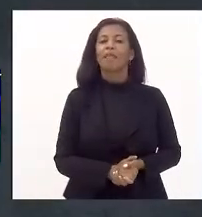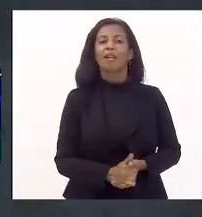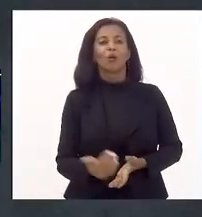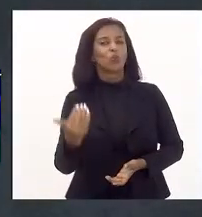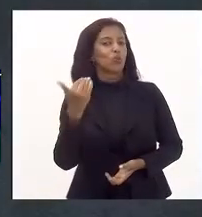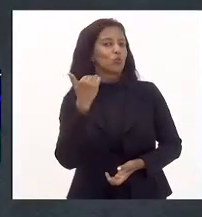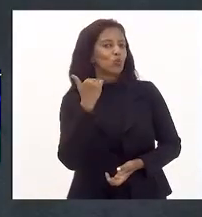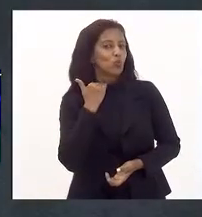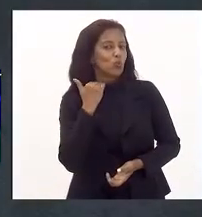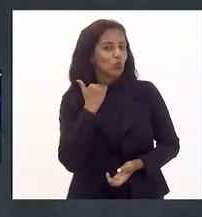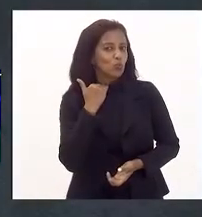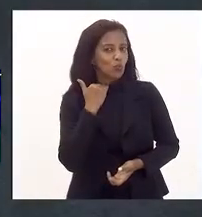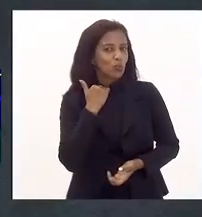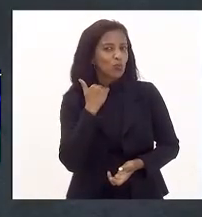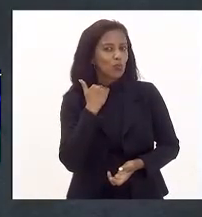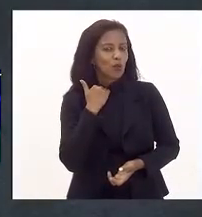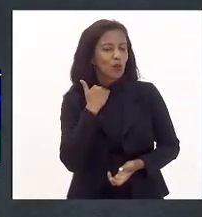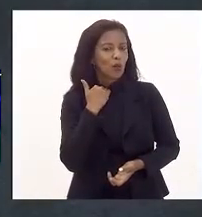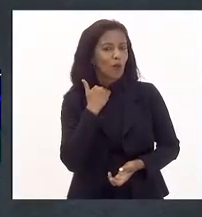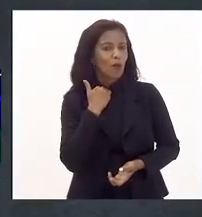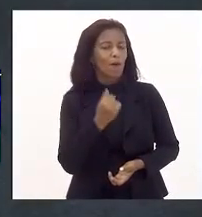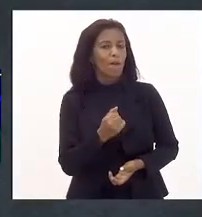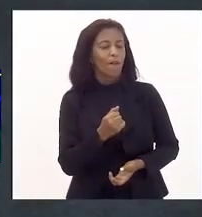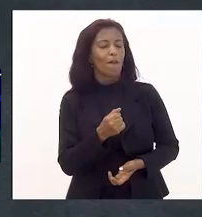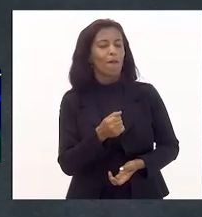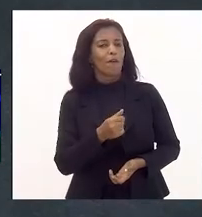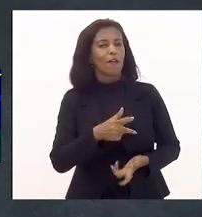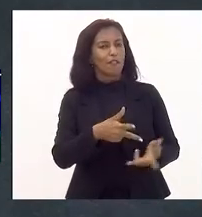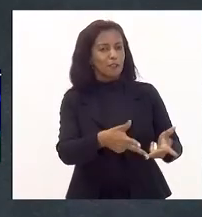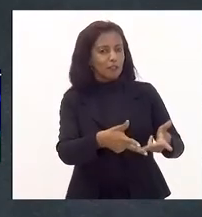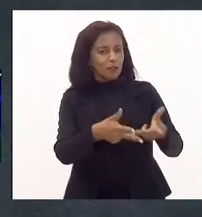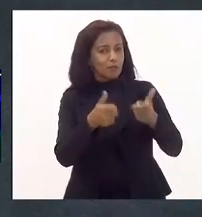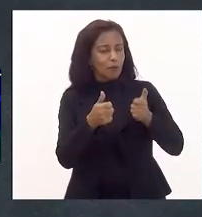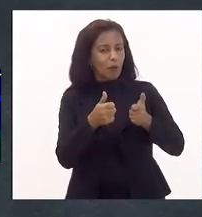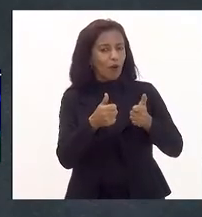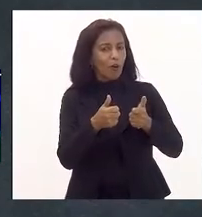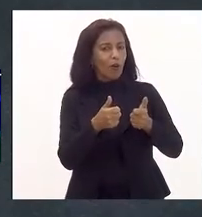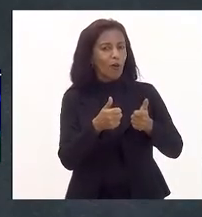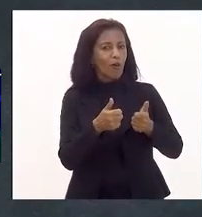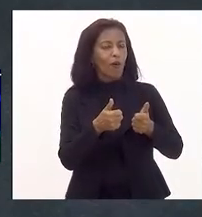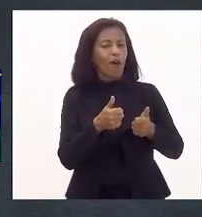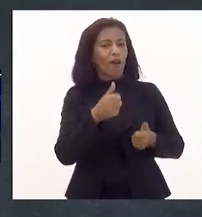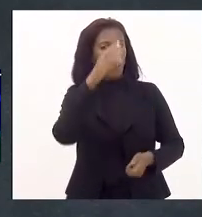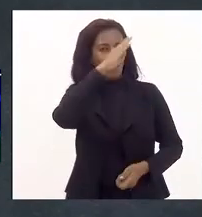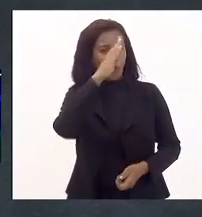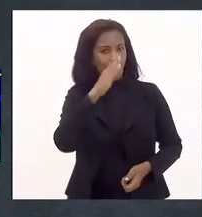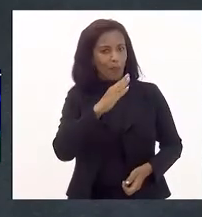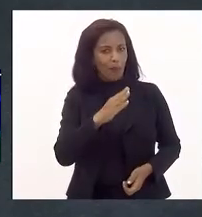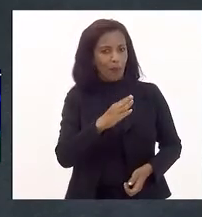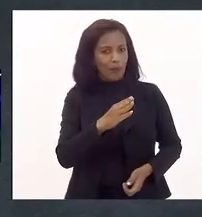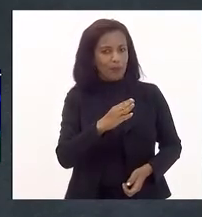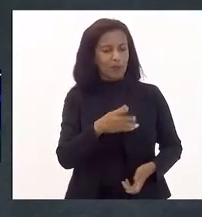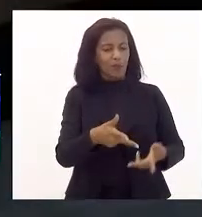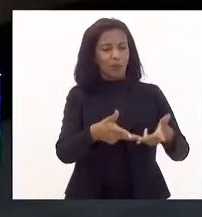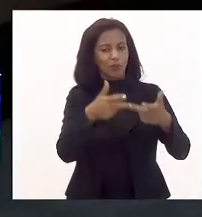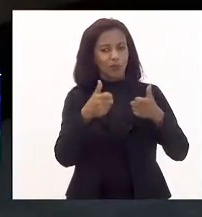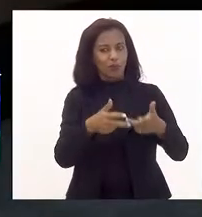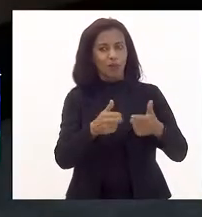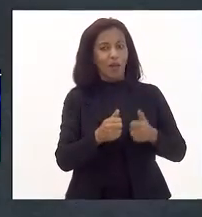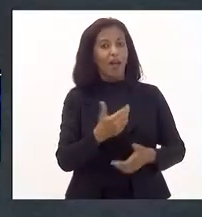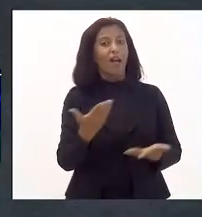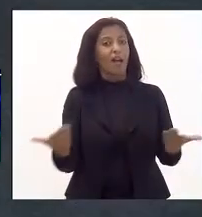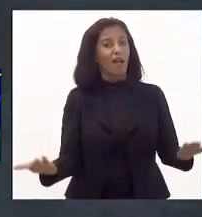expoliam a população brasileira desde que o Brasil é Brasil. Mas o álcool gel vai dar de graça.